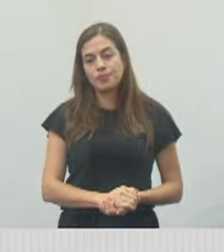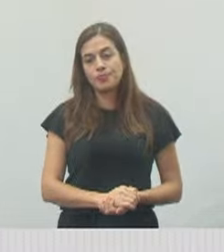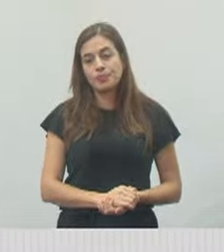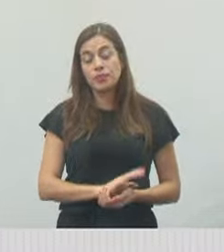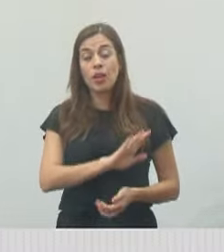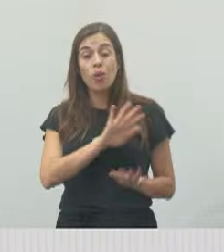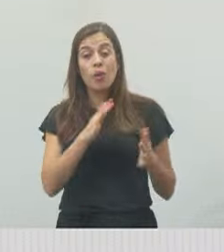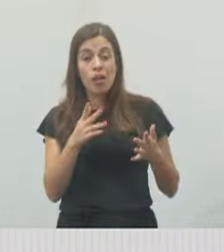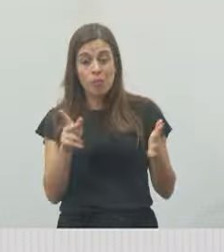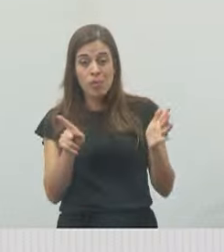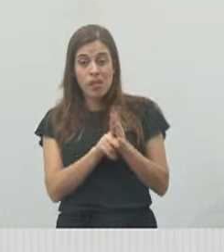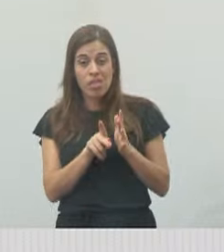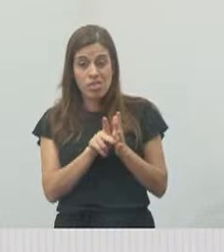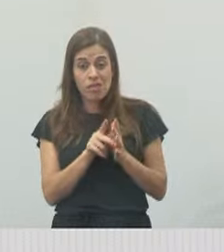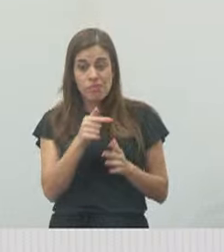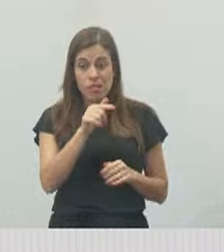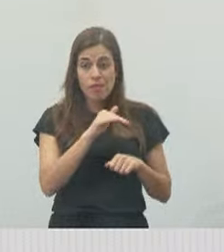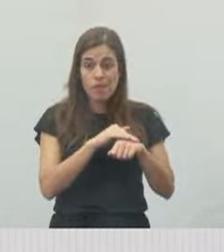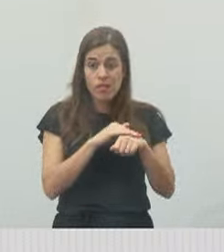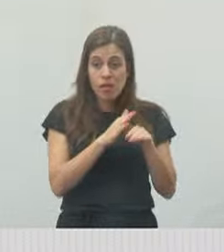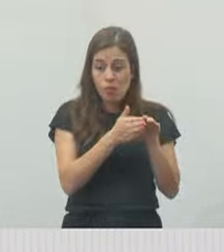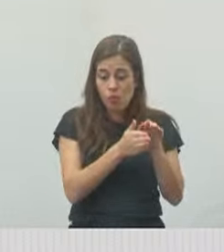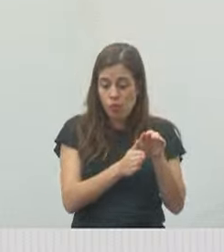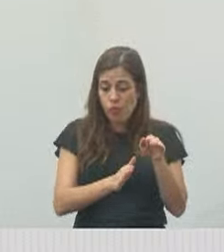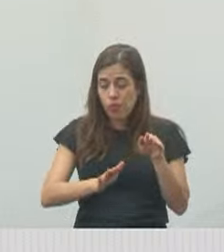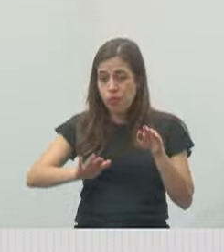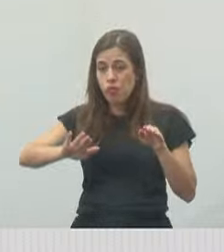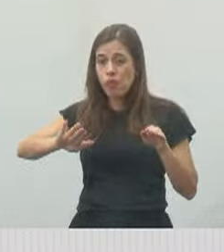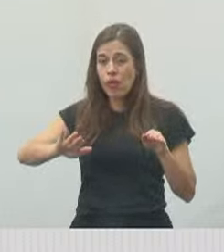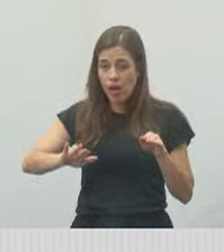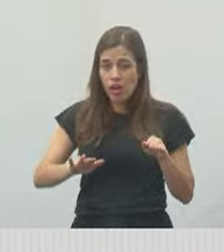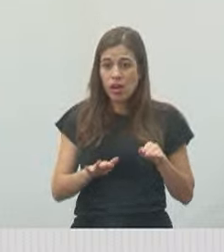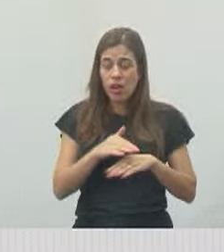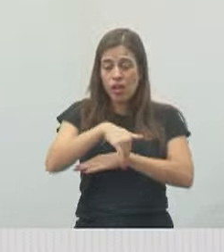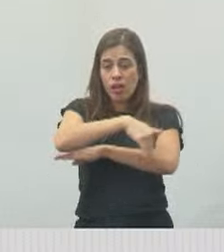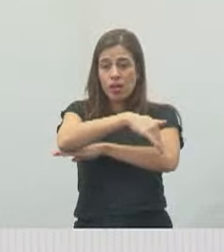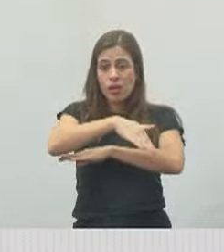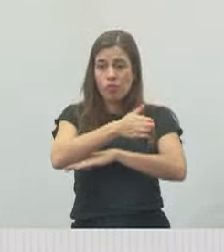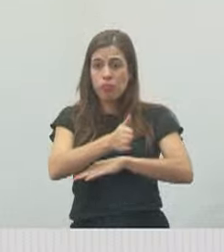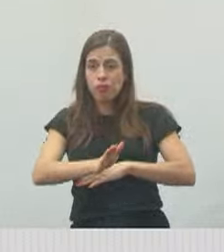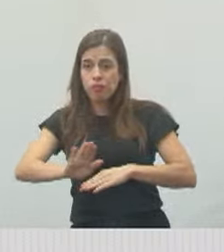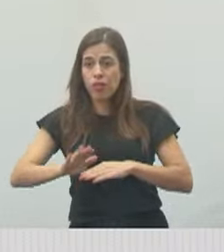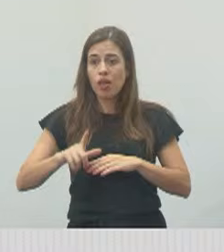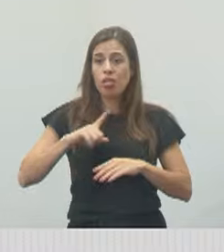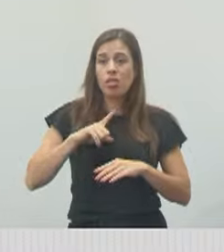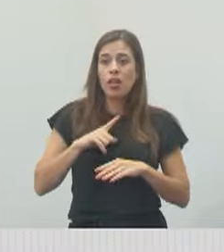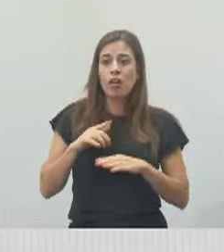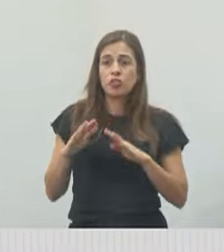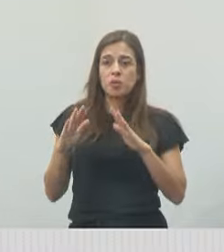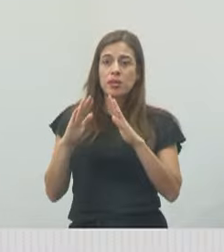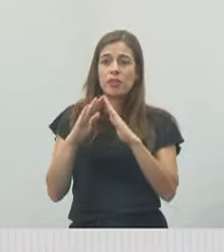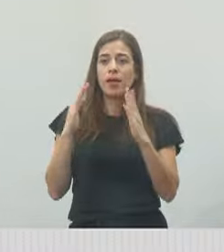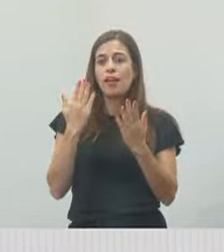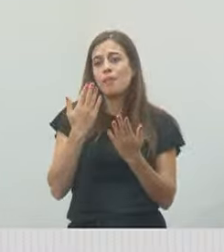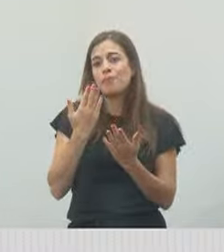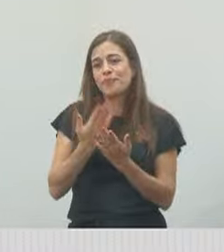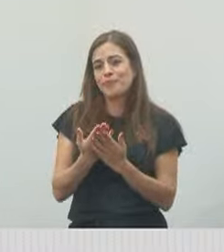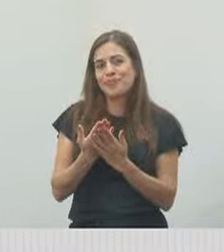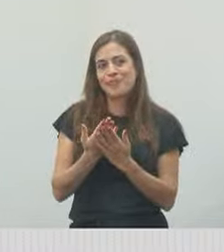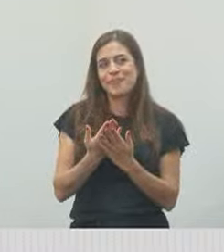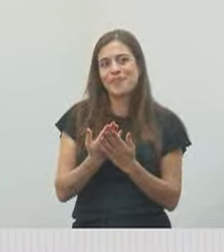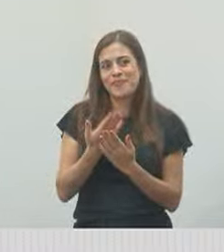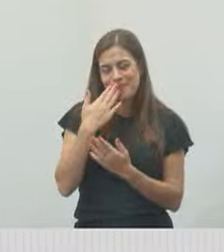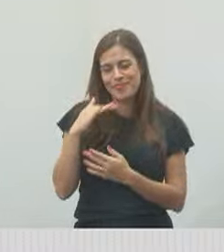quando fez ali, é uma descida, é uma rua íngreme, onde é a nossa creche, lá no bairro de Santa Paula.